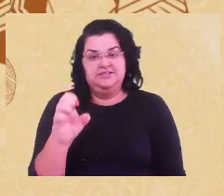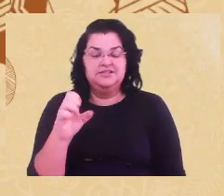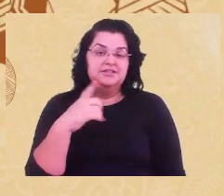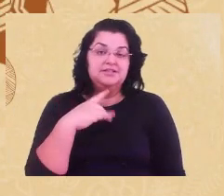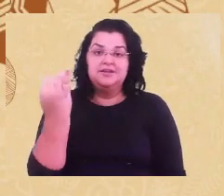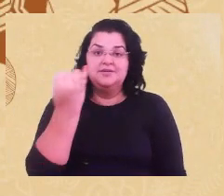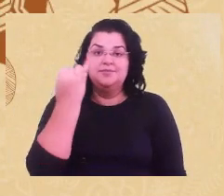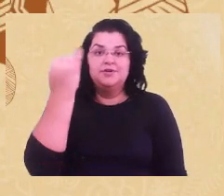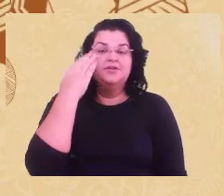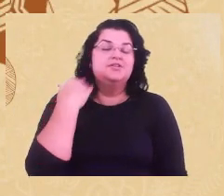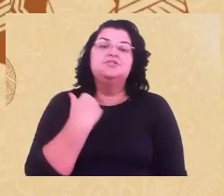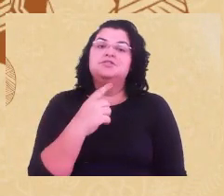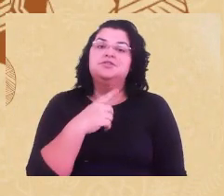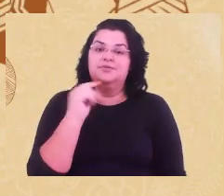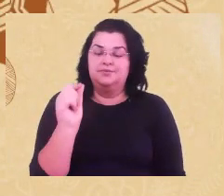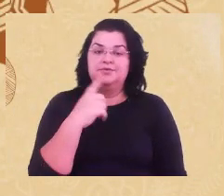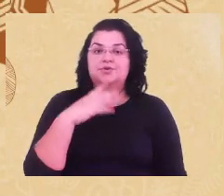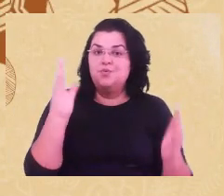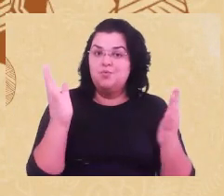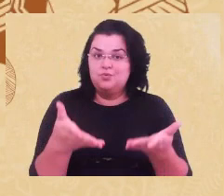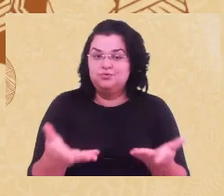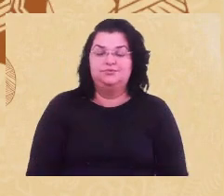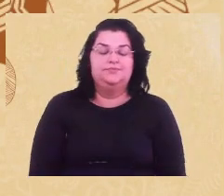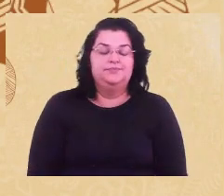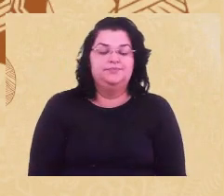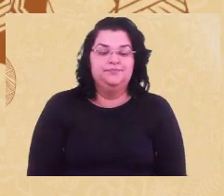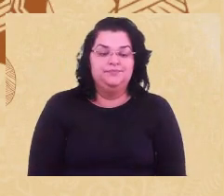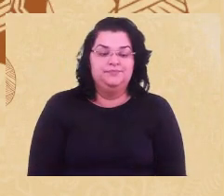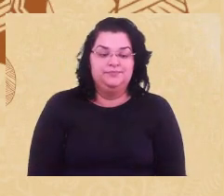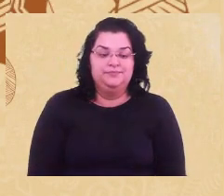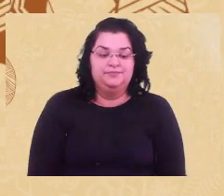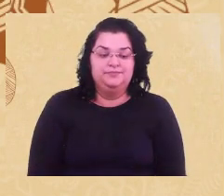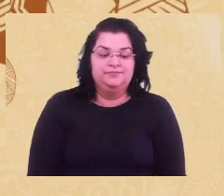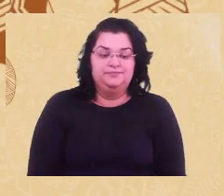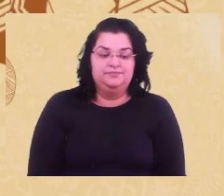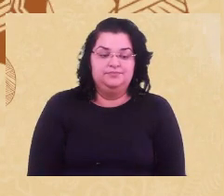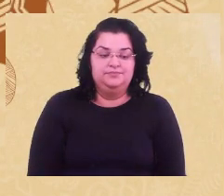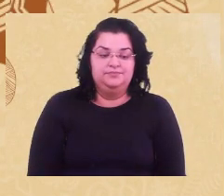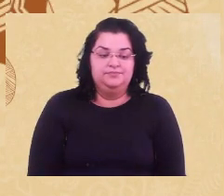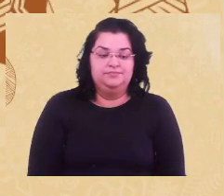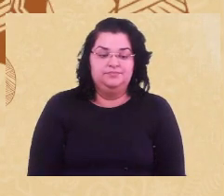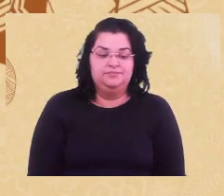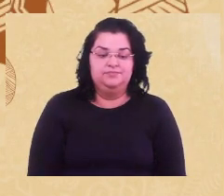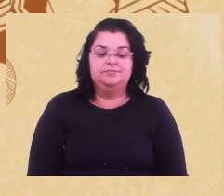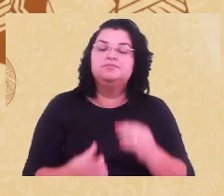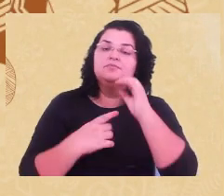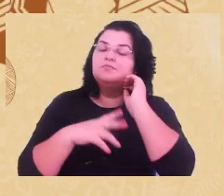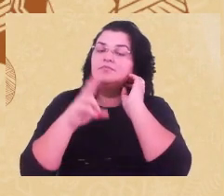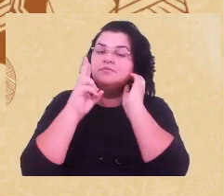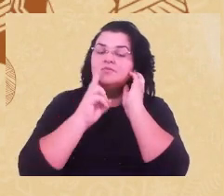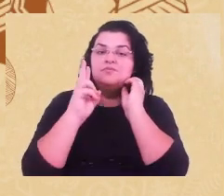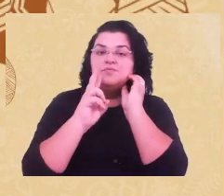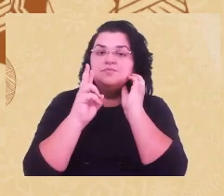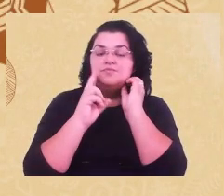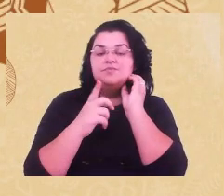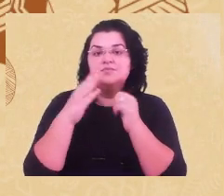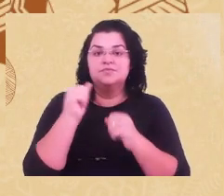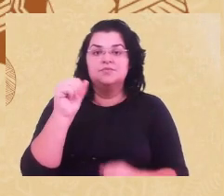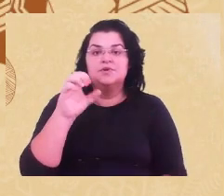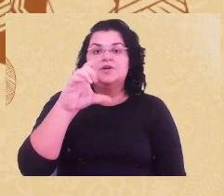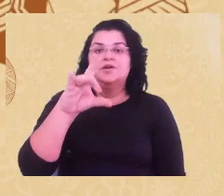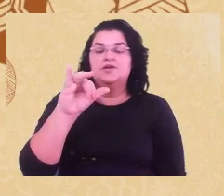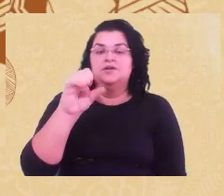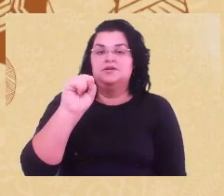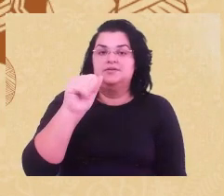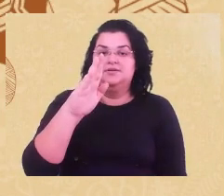mão, Freud. E essa historiadora, chamada Elisabeth Andantor,